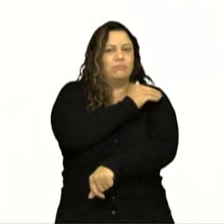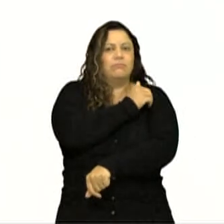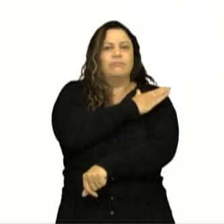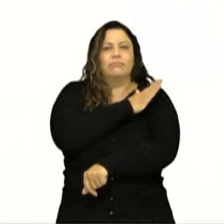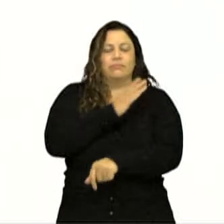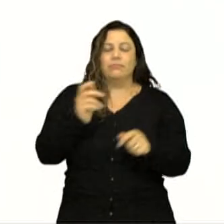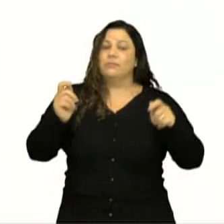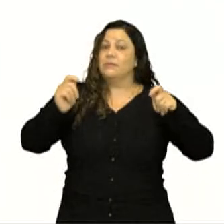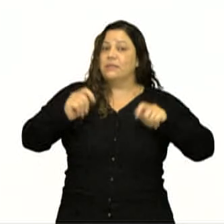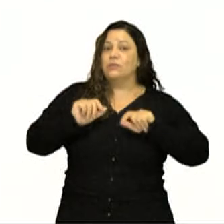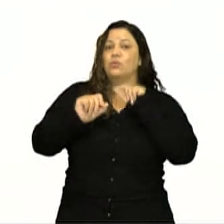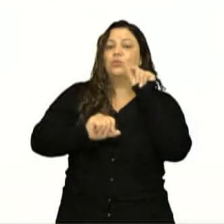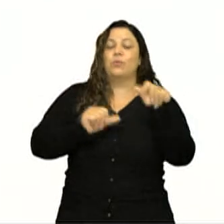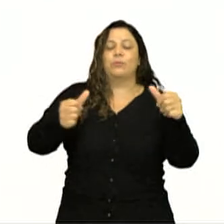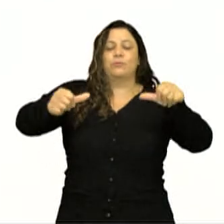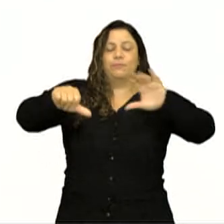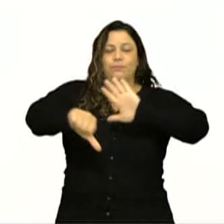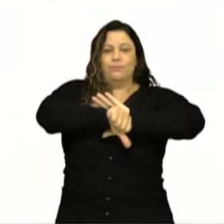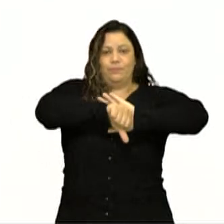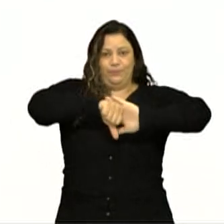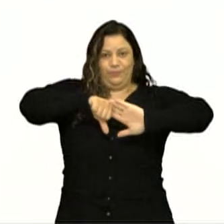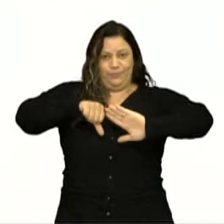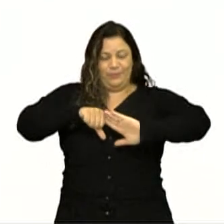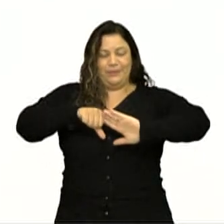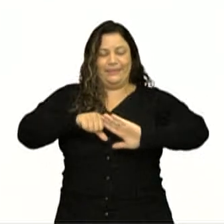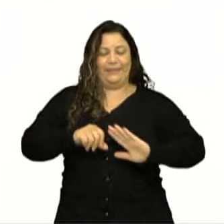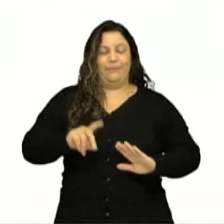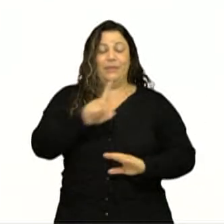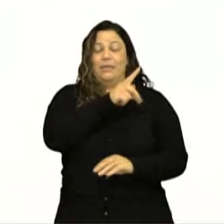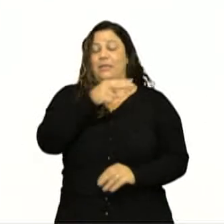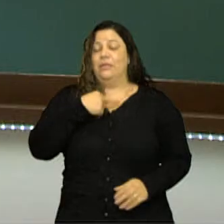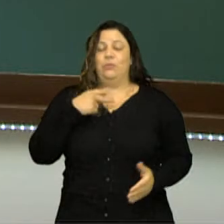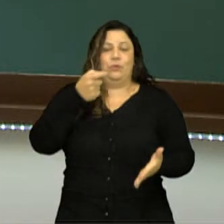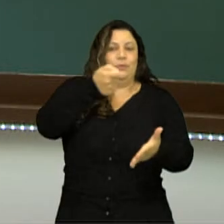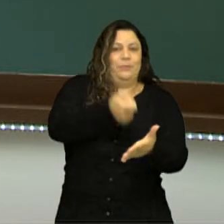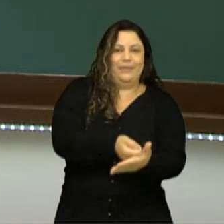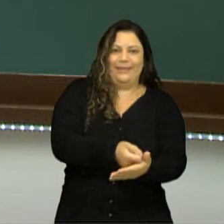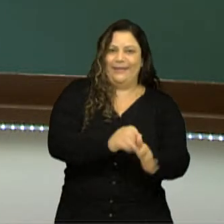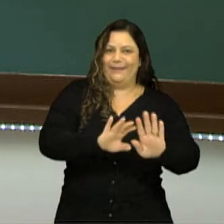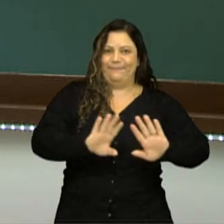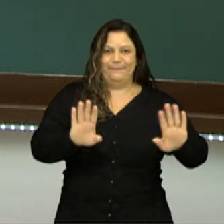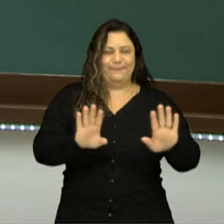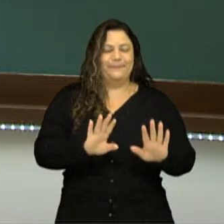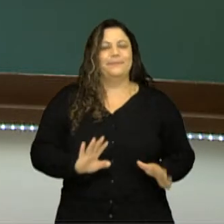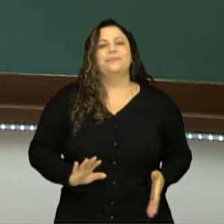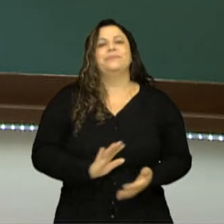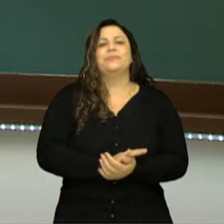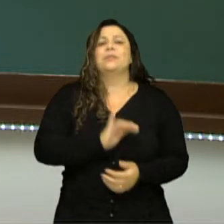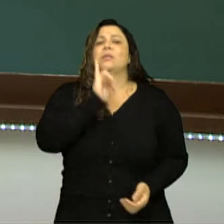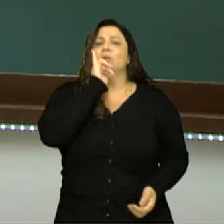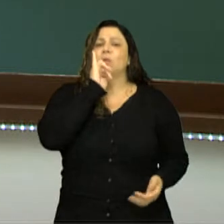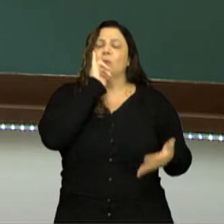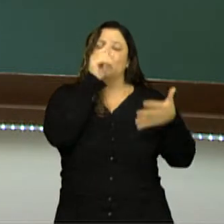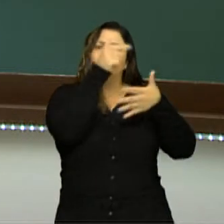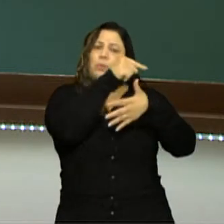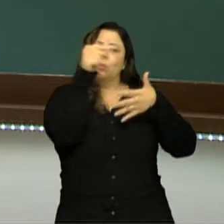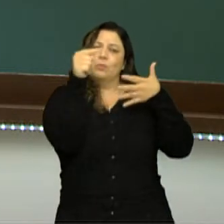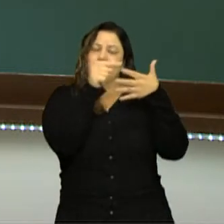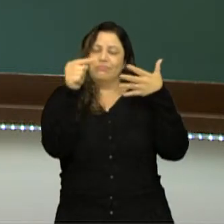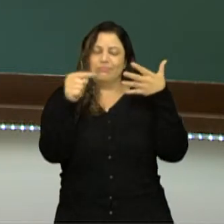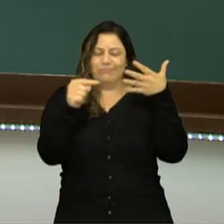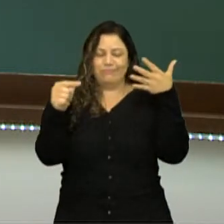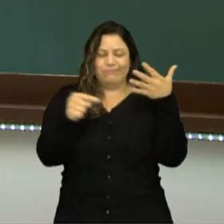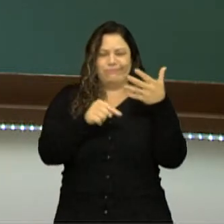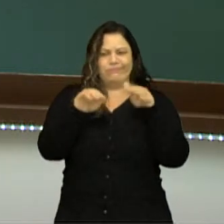colocado como um crime inafiançável. Isso são só alguns exemplos pra vocês entenderem a magnitude,